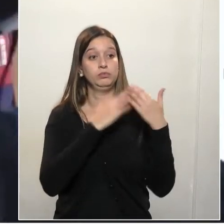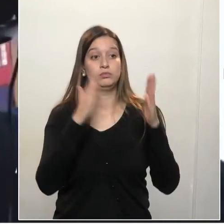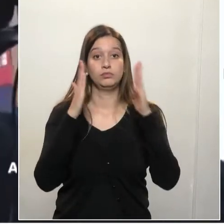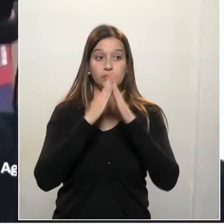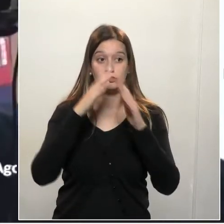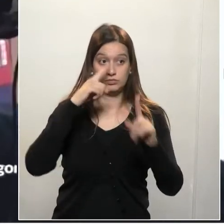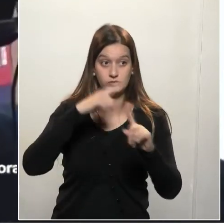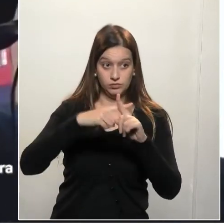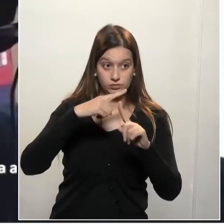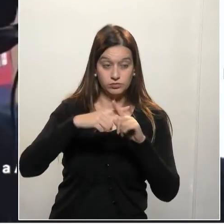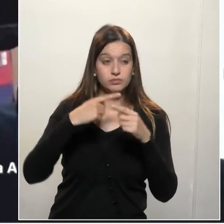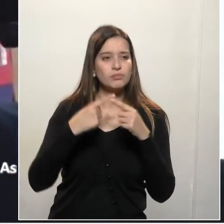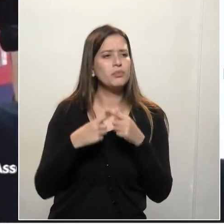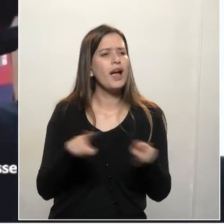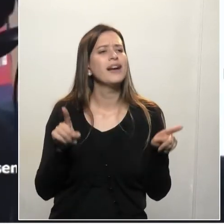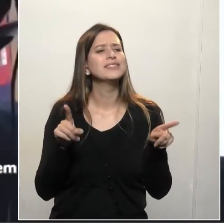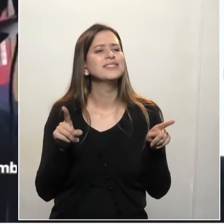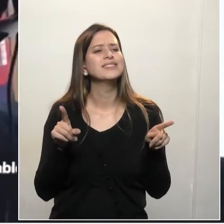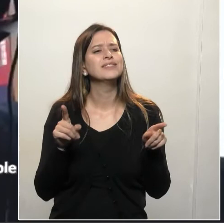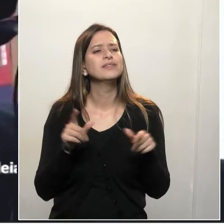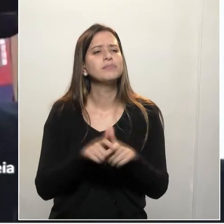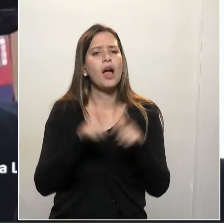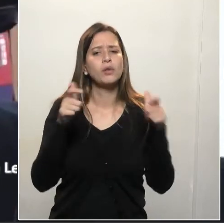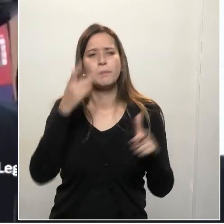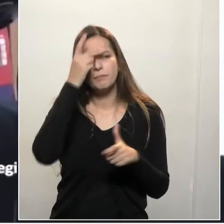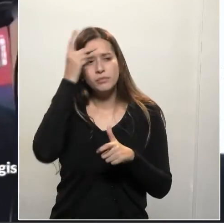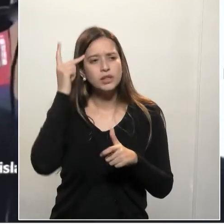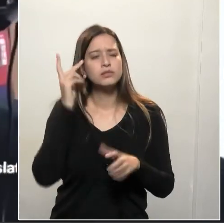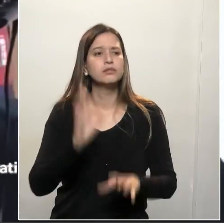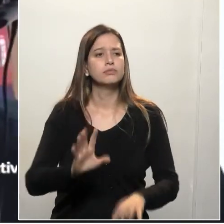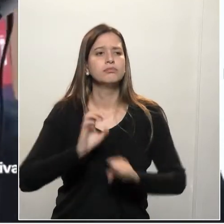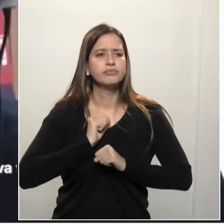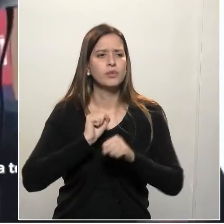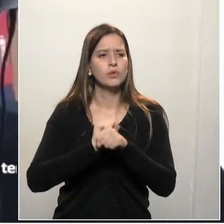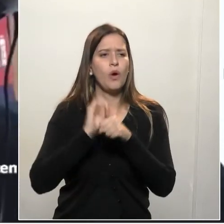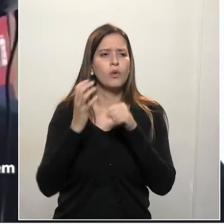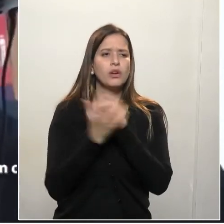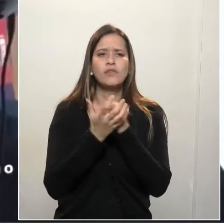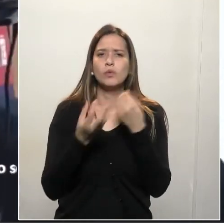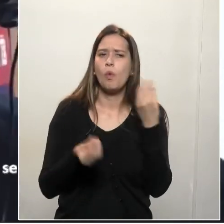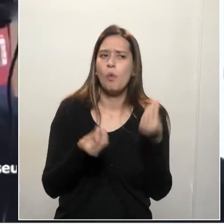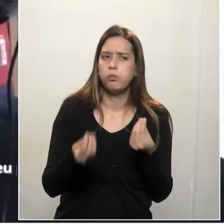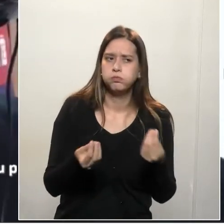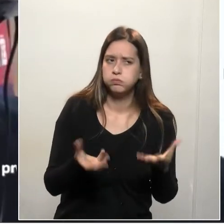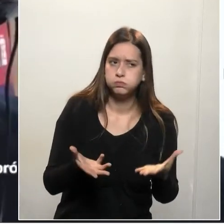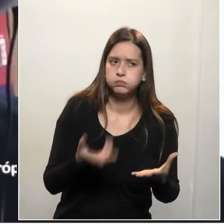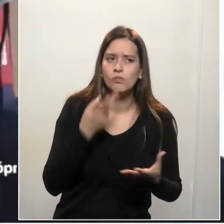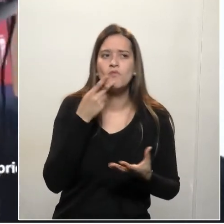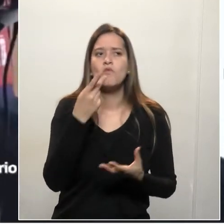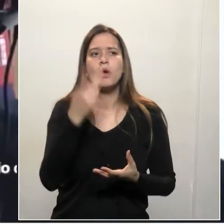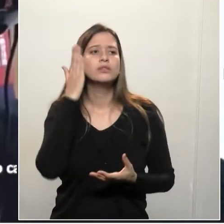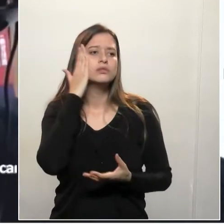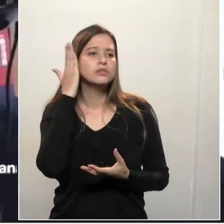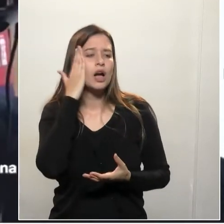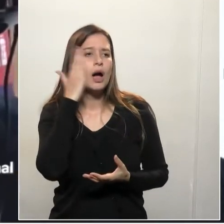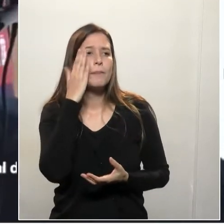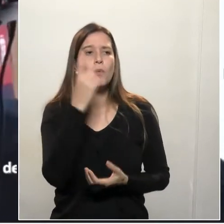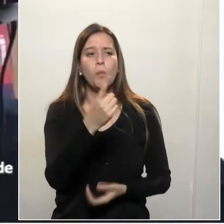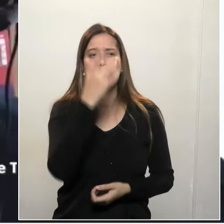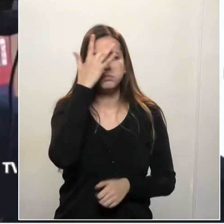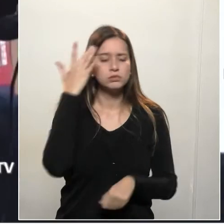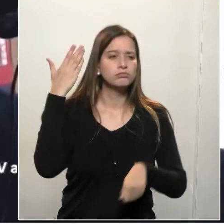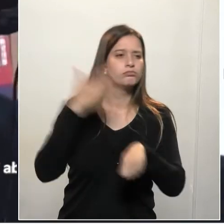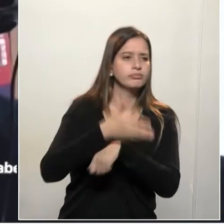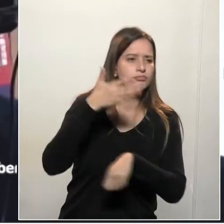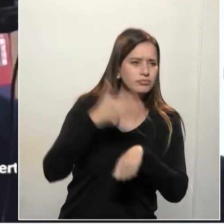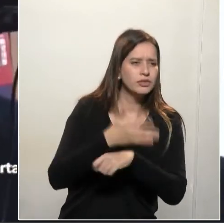de casos do coronavírus, dizendo que soube de alguém que frequentava uma igreja